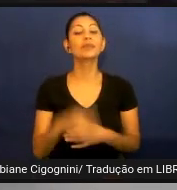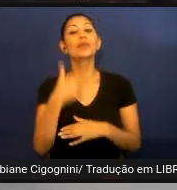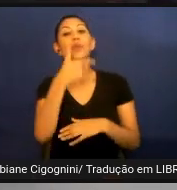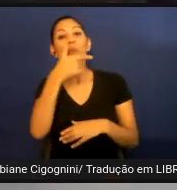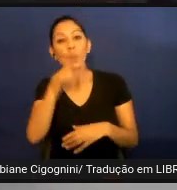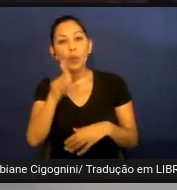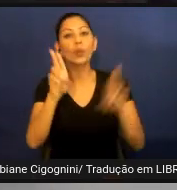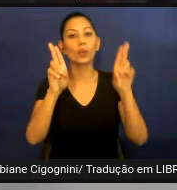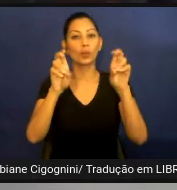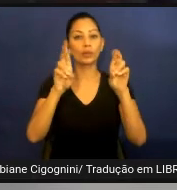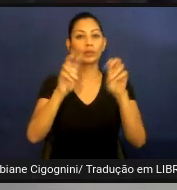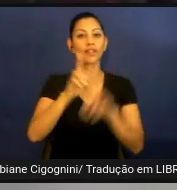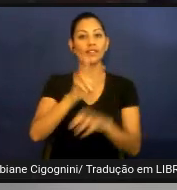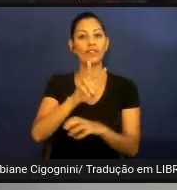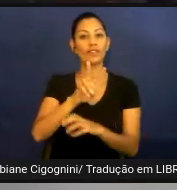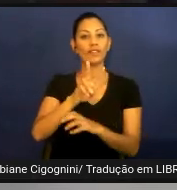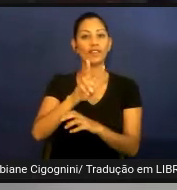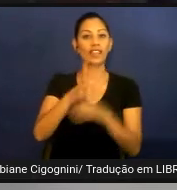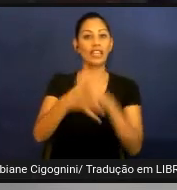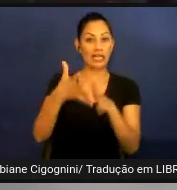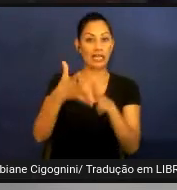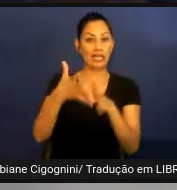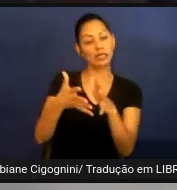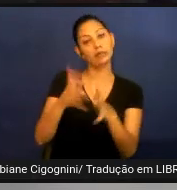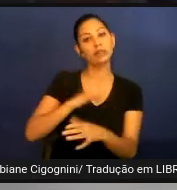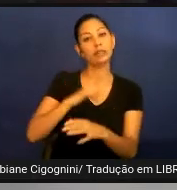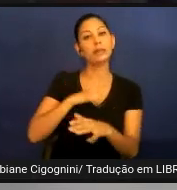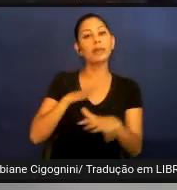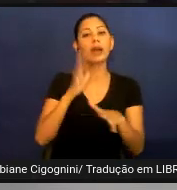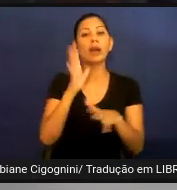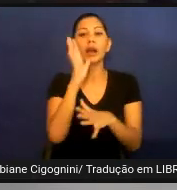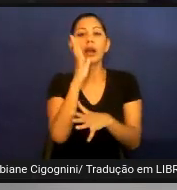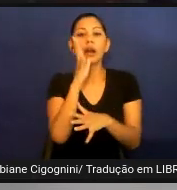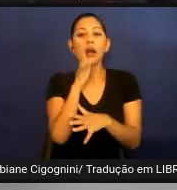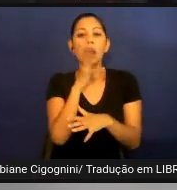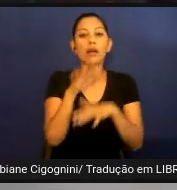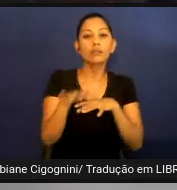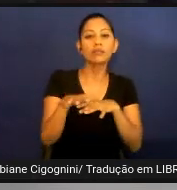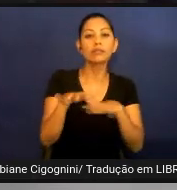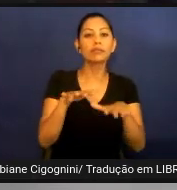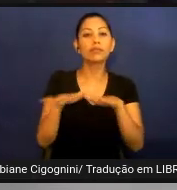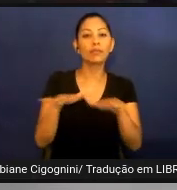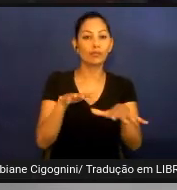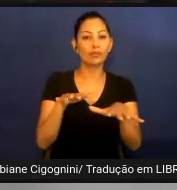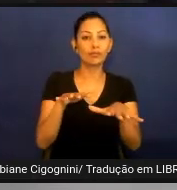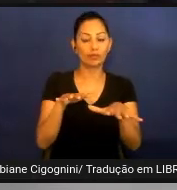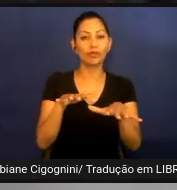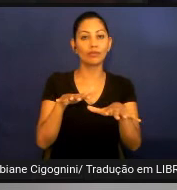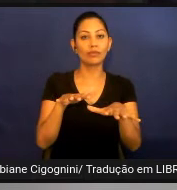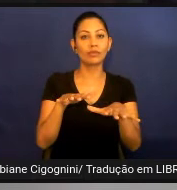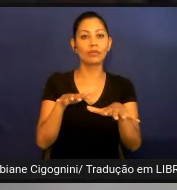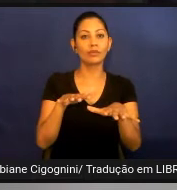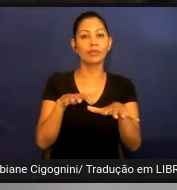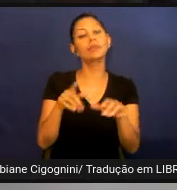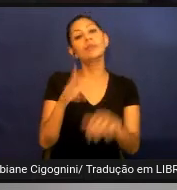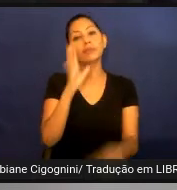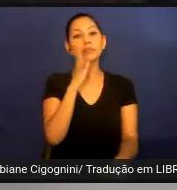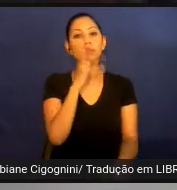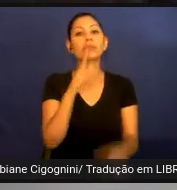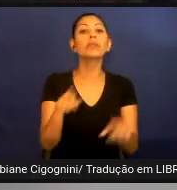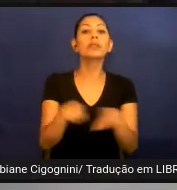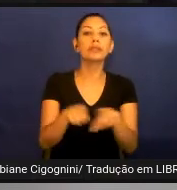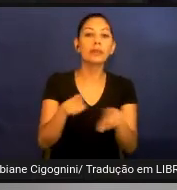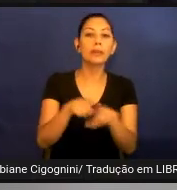Vlibras é mais lento, tanto nos dispositivos Android quanto iOS, do que o Hand Talk. o Hand Talk tem mais